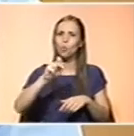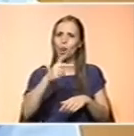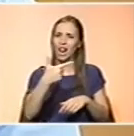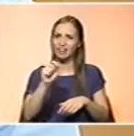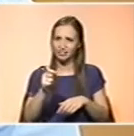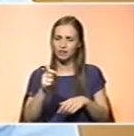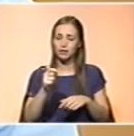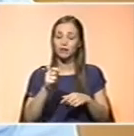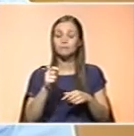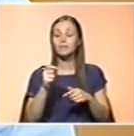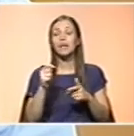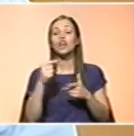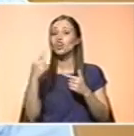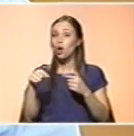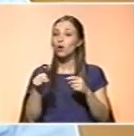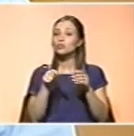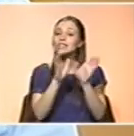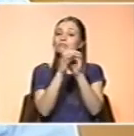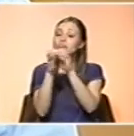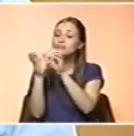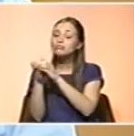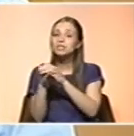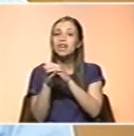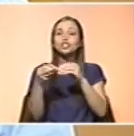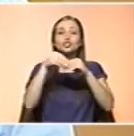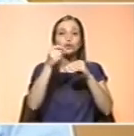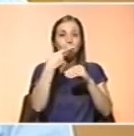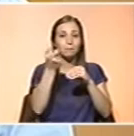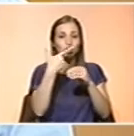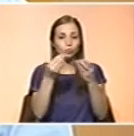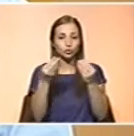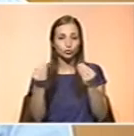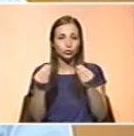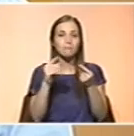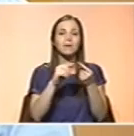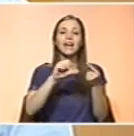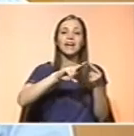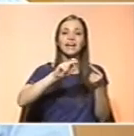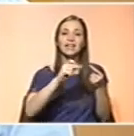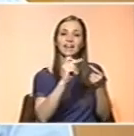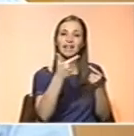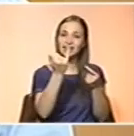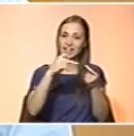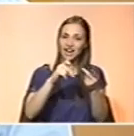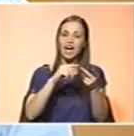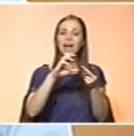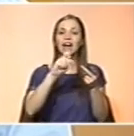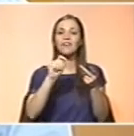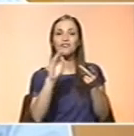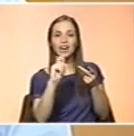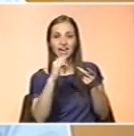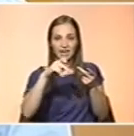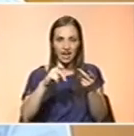suplementos. E aqueles que têm evidência científica clara e inequívoca são a creatina, a cafeína, o bicarbonato e aminoácidos.